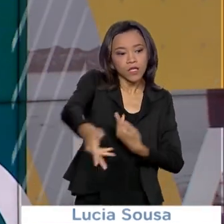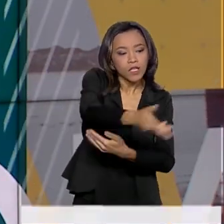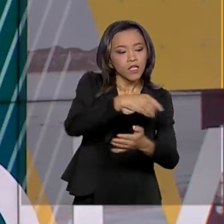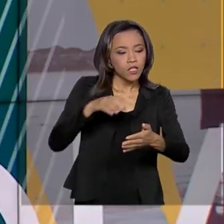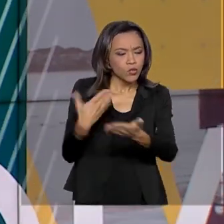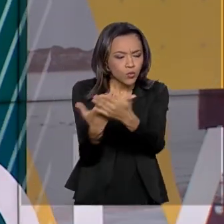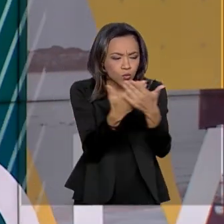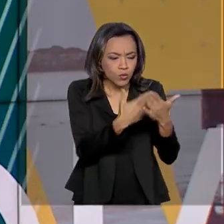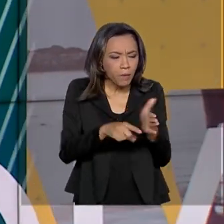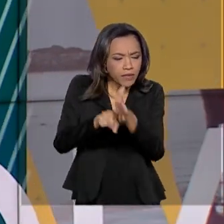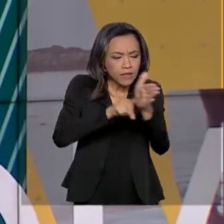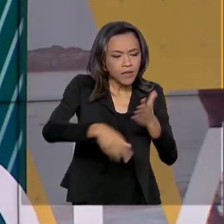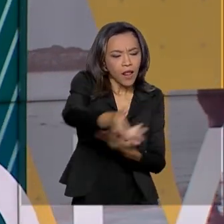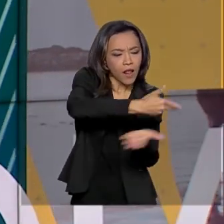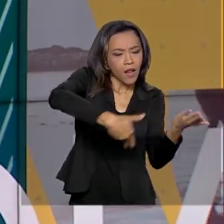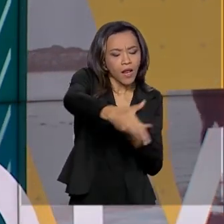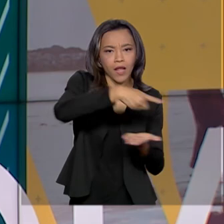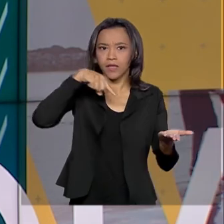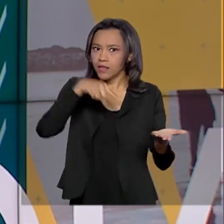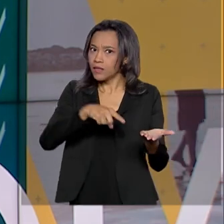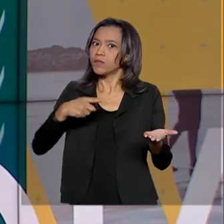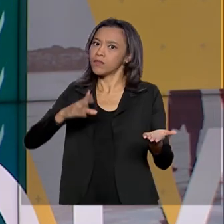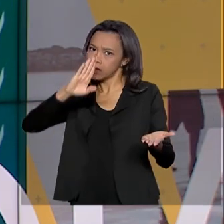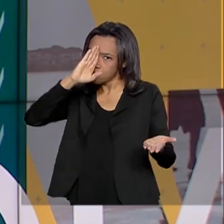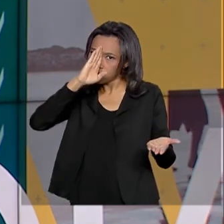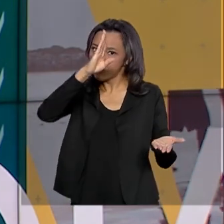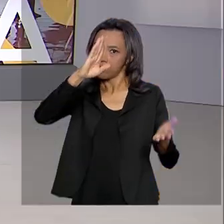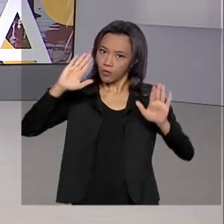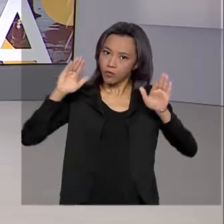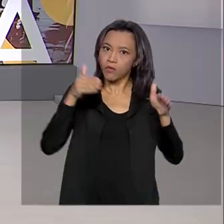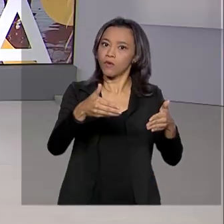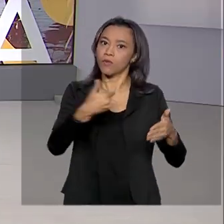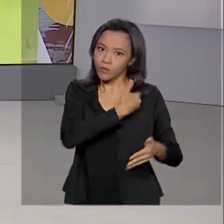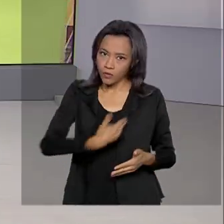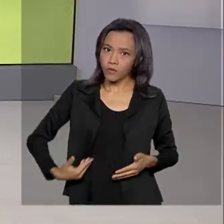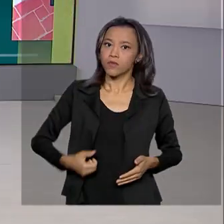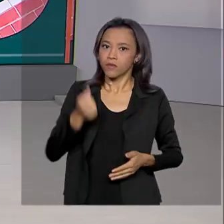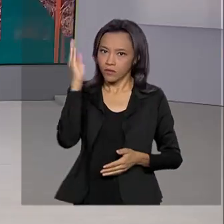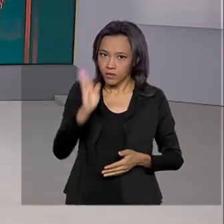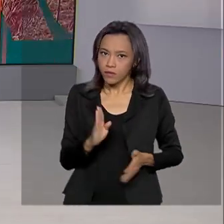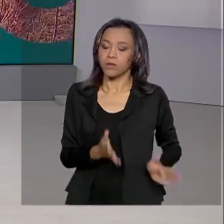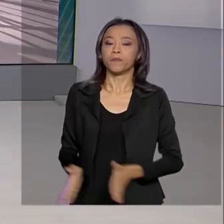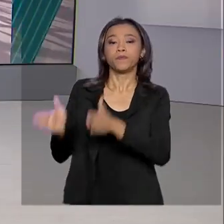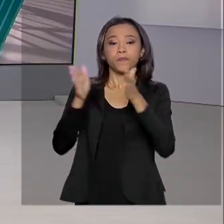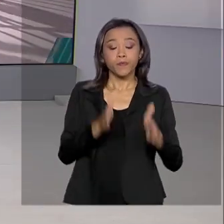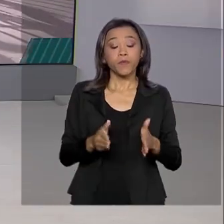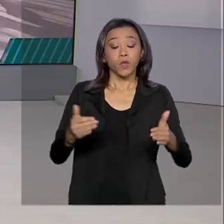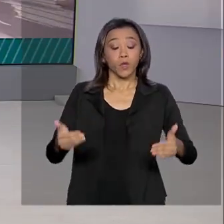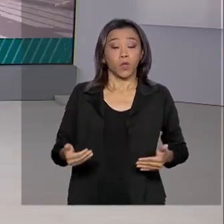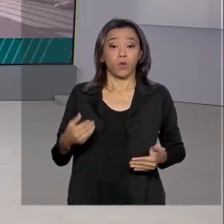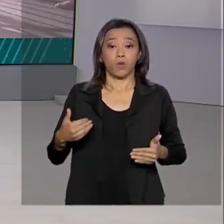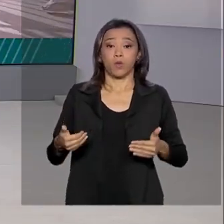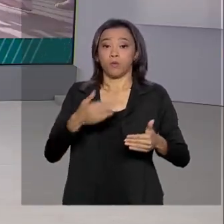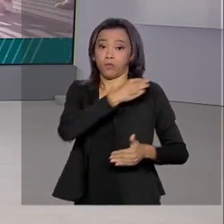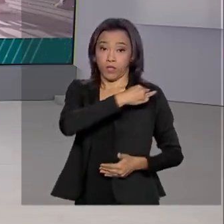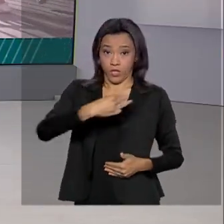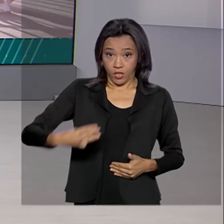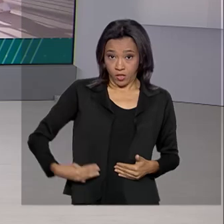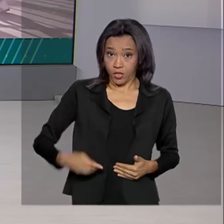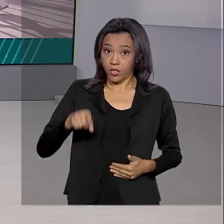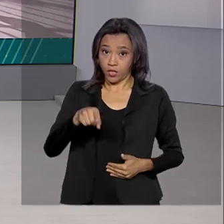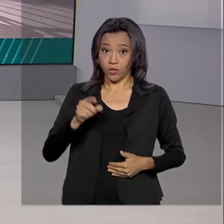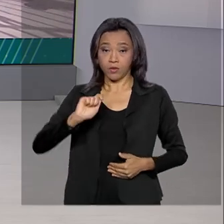o enfrentamento da doença tem sido prioridade do governo brasileiro. O ministro da Ciência, Tecnologia, Inovações e